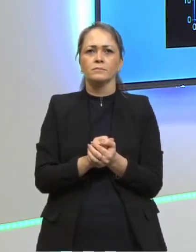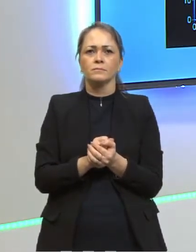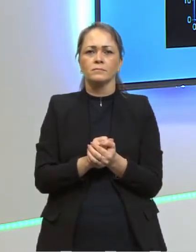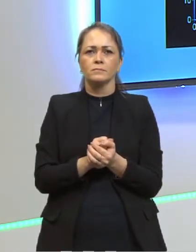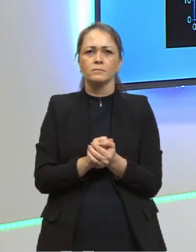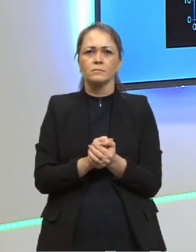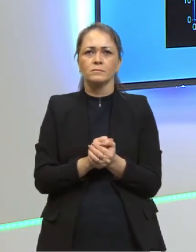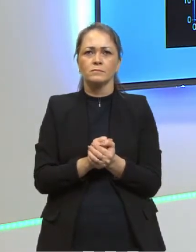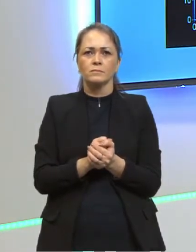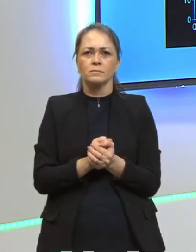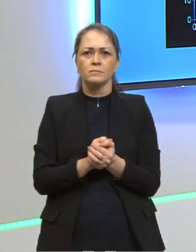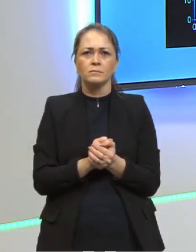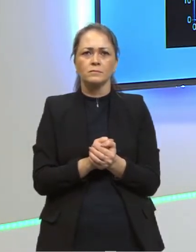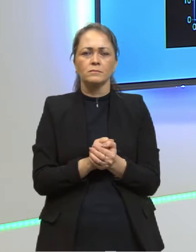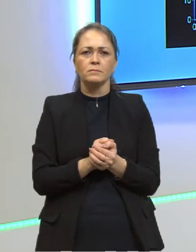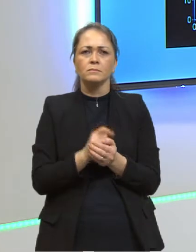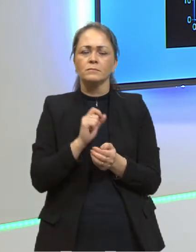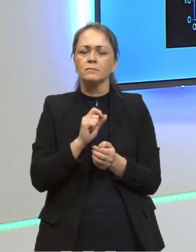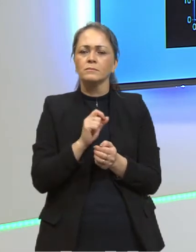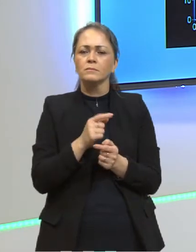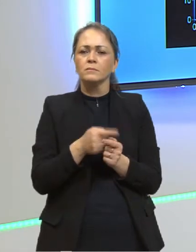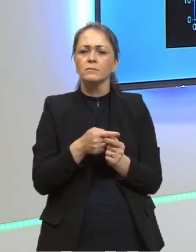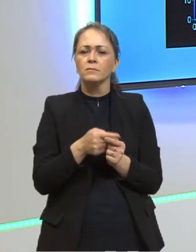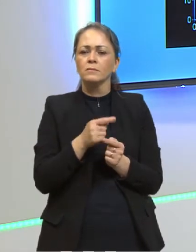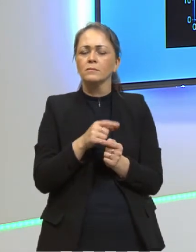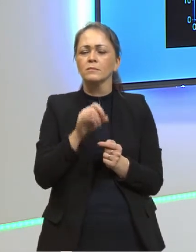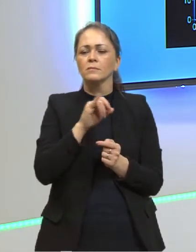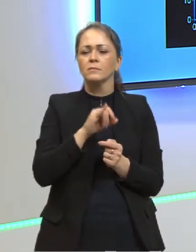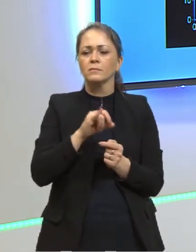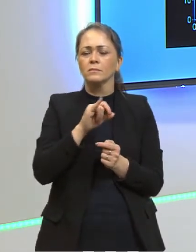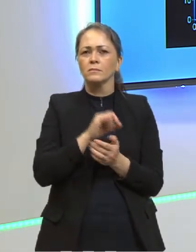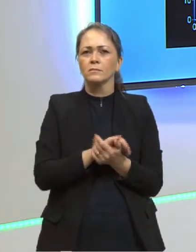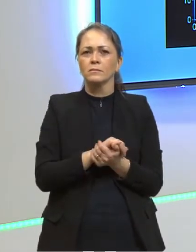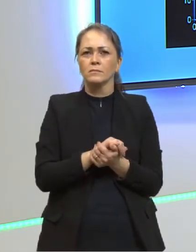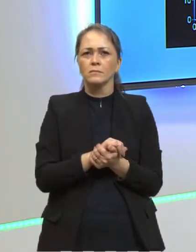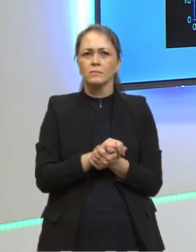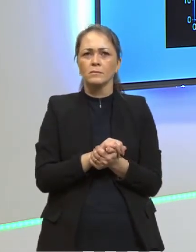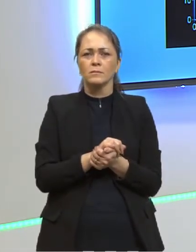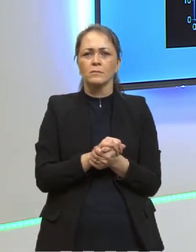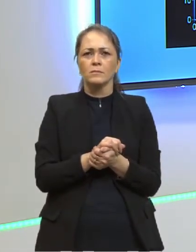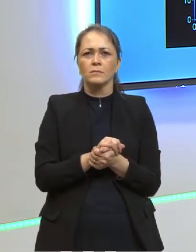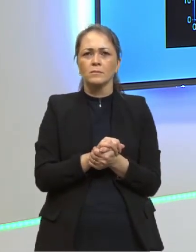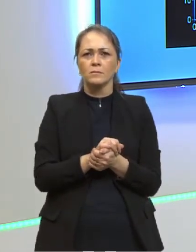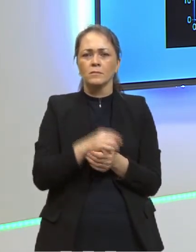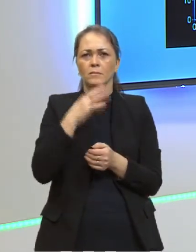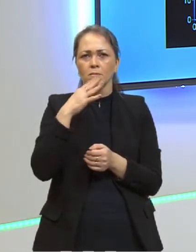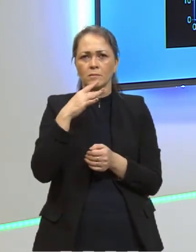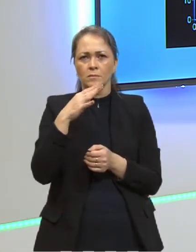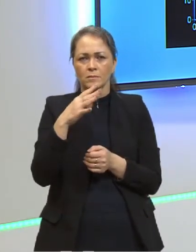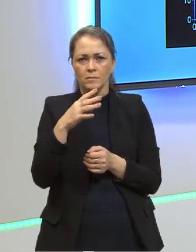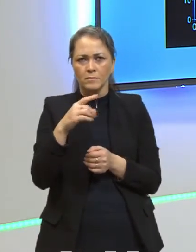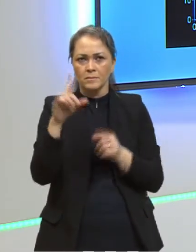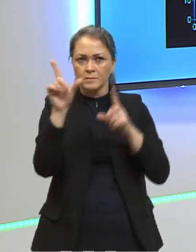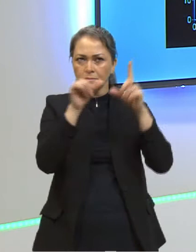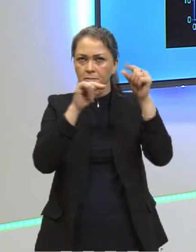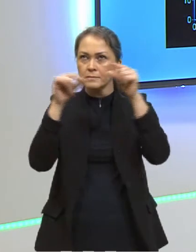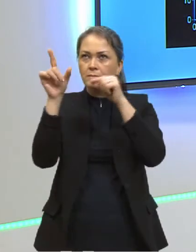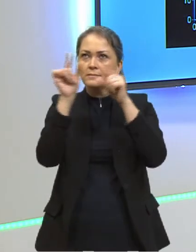Aqui, nós, por que que isso é importante? Para você ter uma ideia, as cores das estrelas,